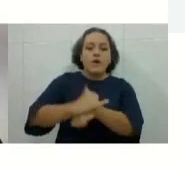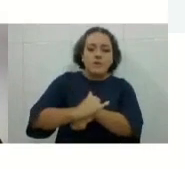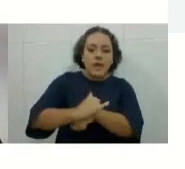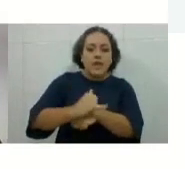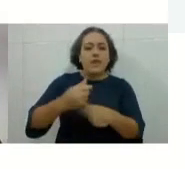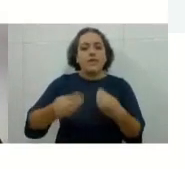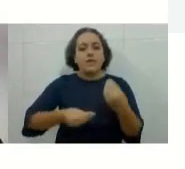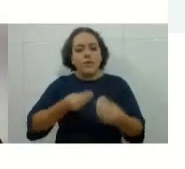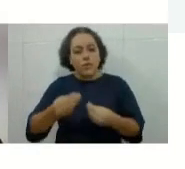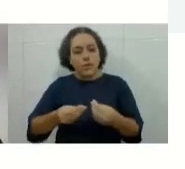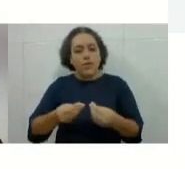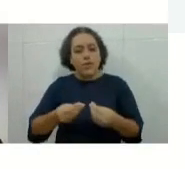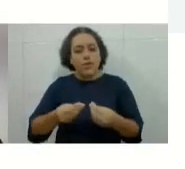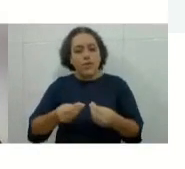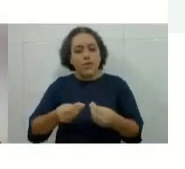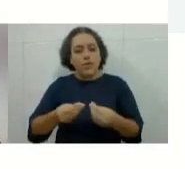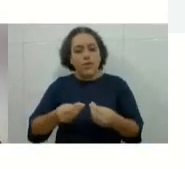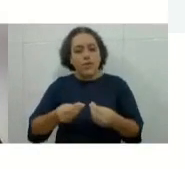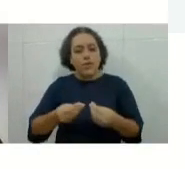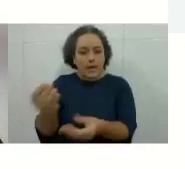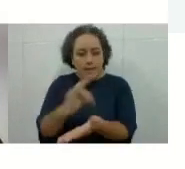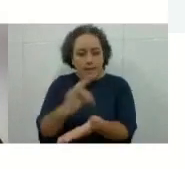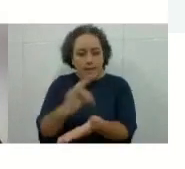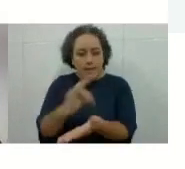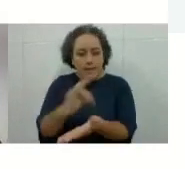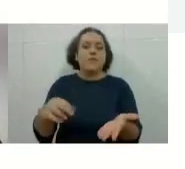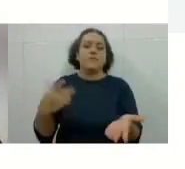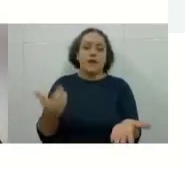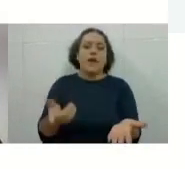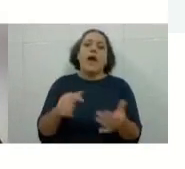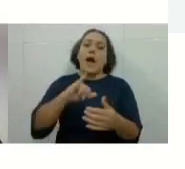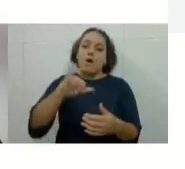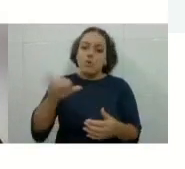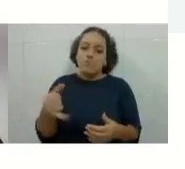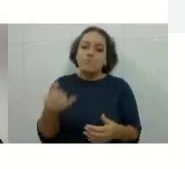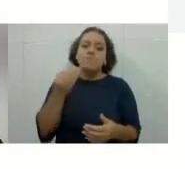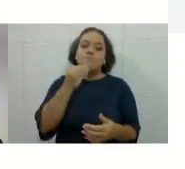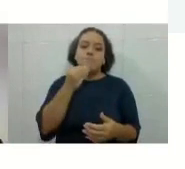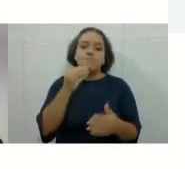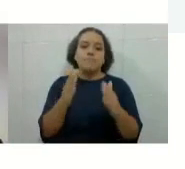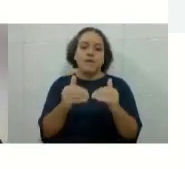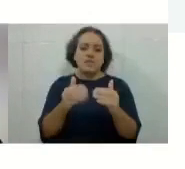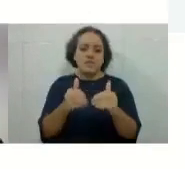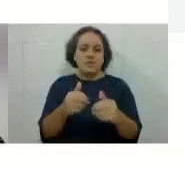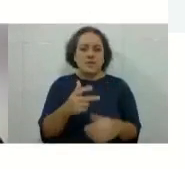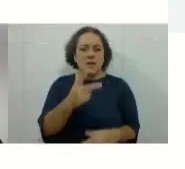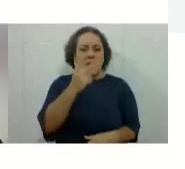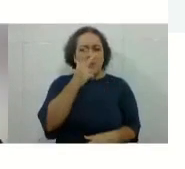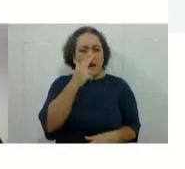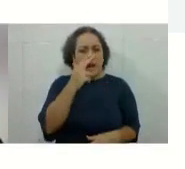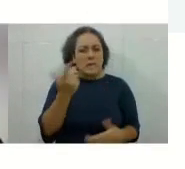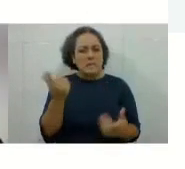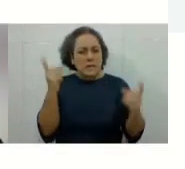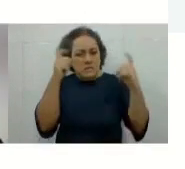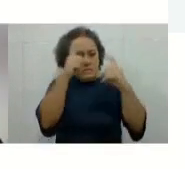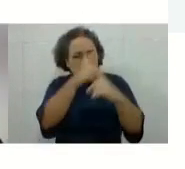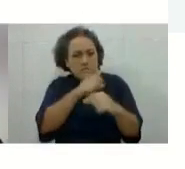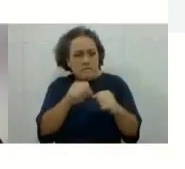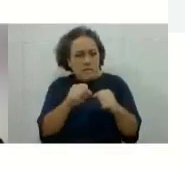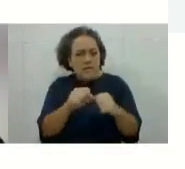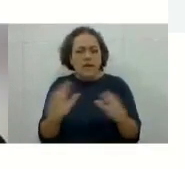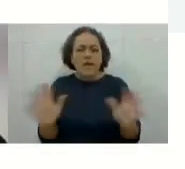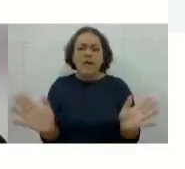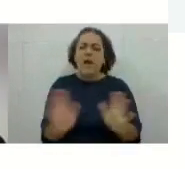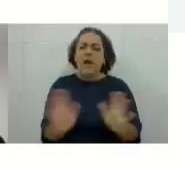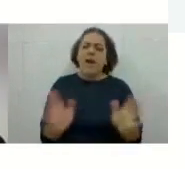pedido de segunda oportunidade. Falando assim, parece que é uma coisa muito difícil de se fazer, mas não é. Faltou, adoeceu, está de